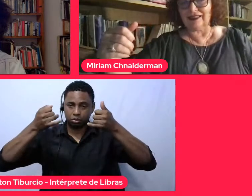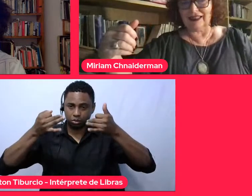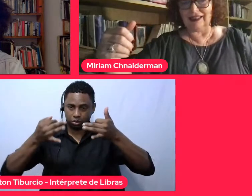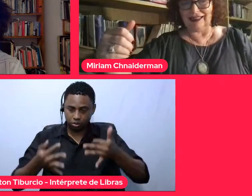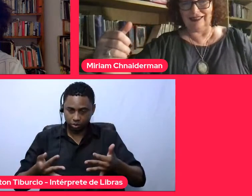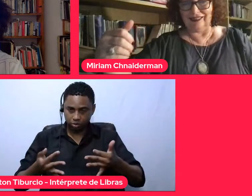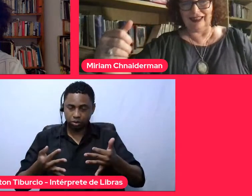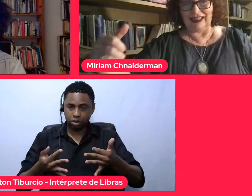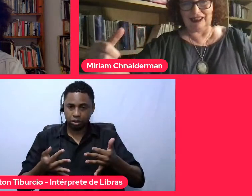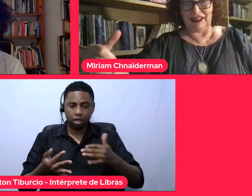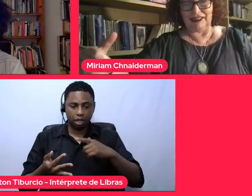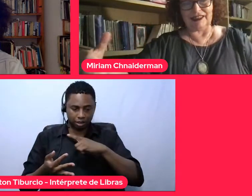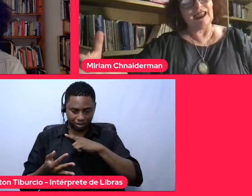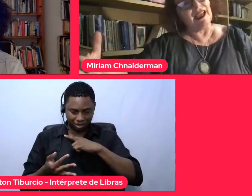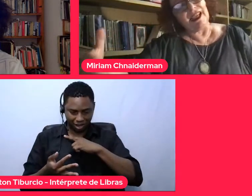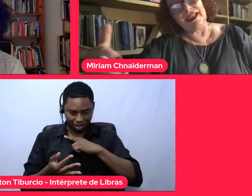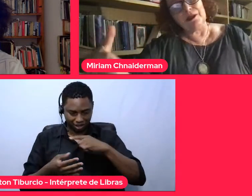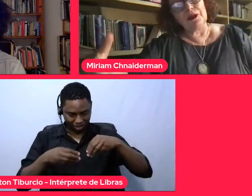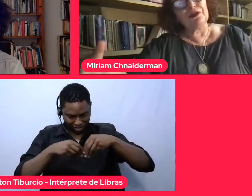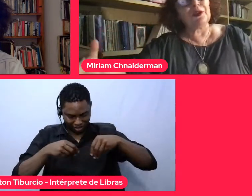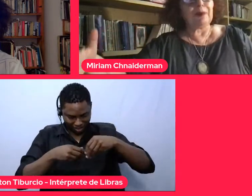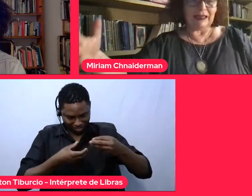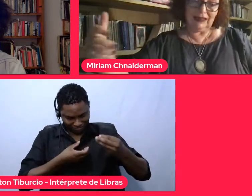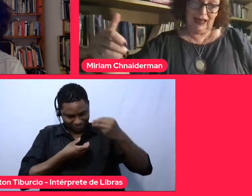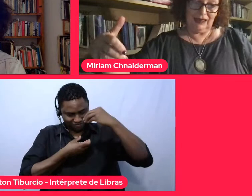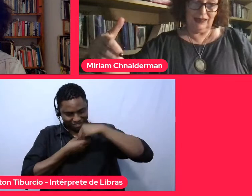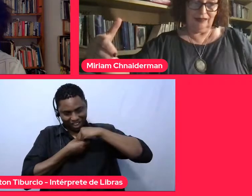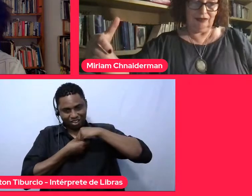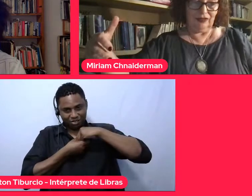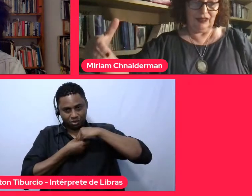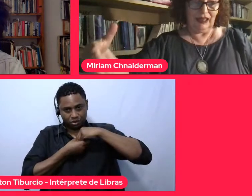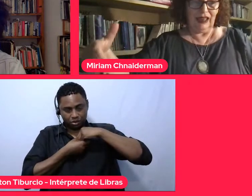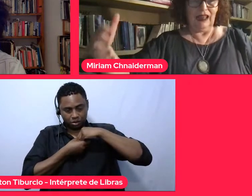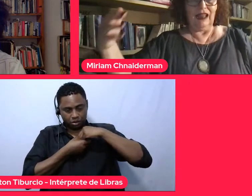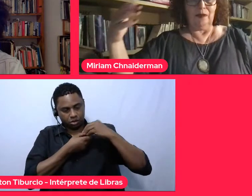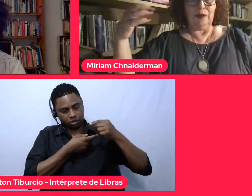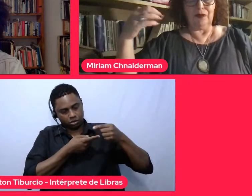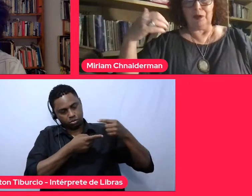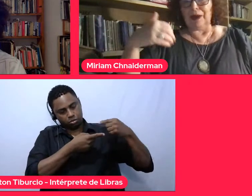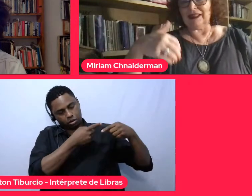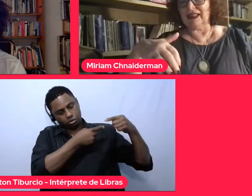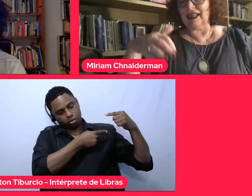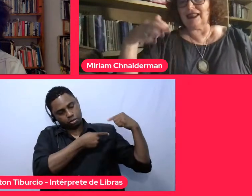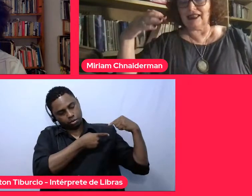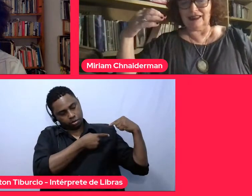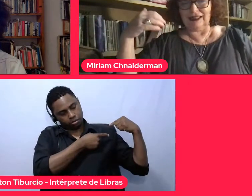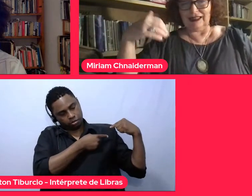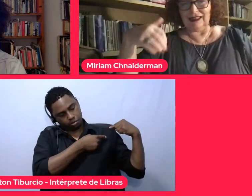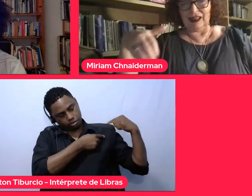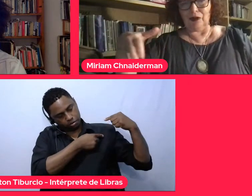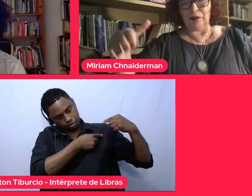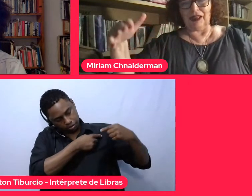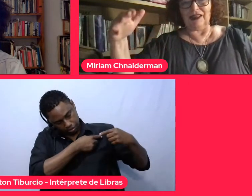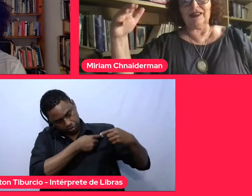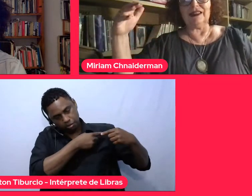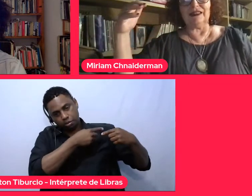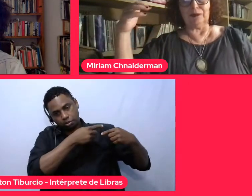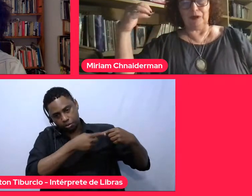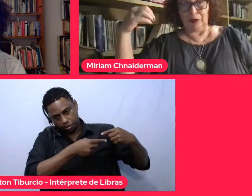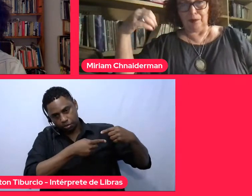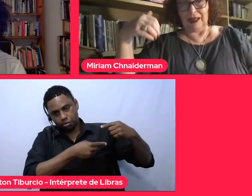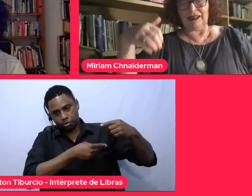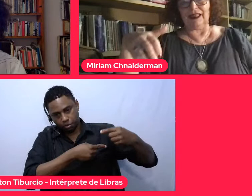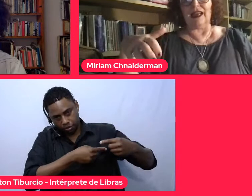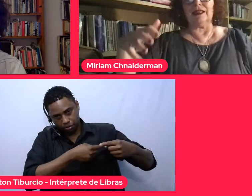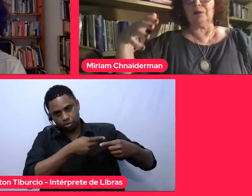terra que está dentro da gente e que me foi passada, me foi passada ancestralmente,